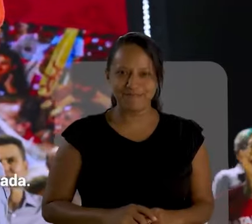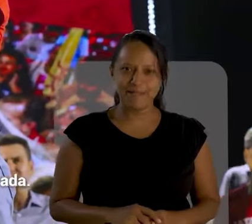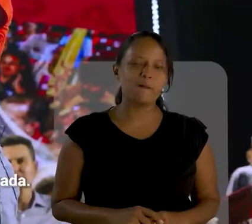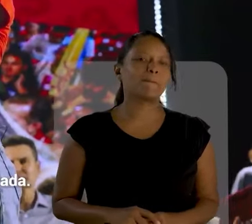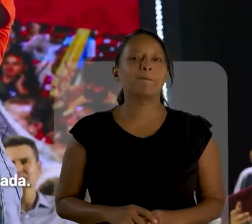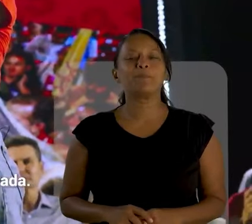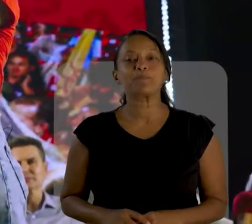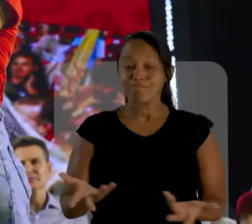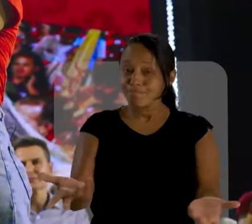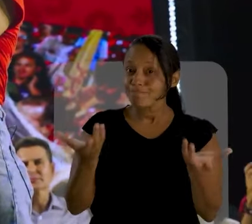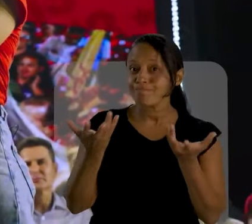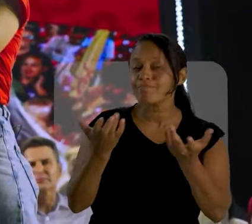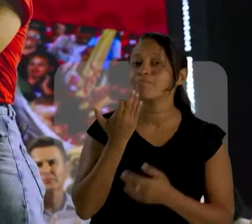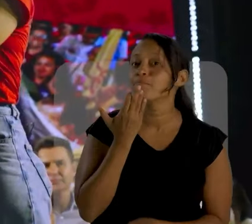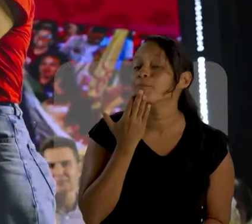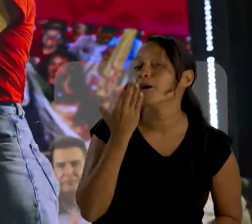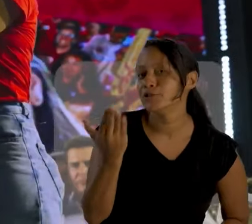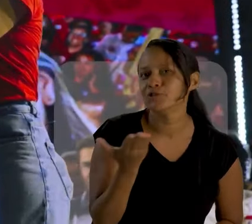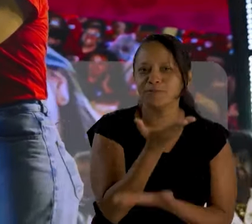escancarada.